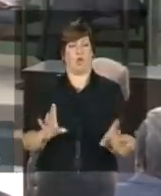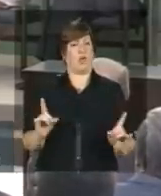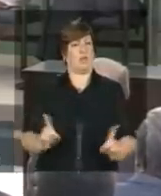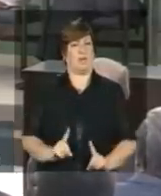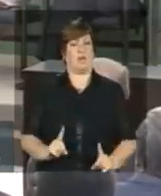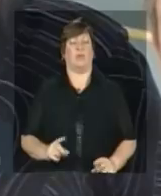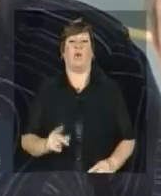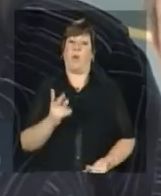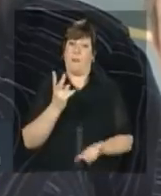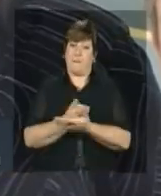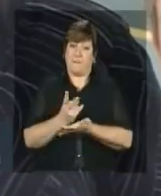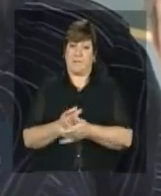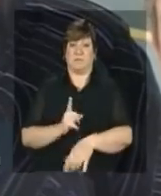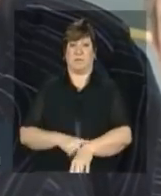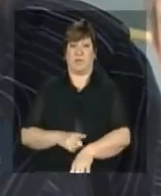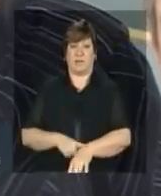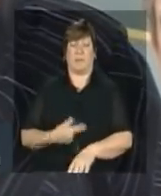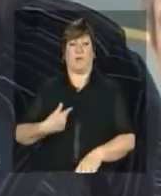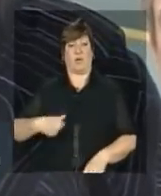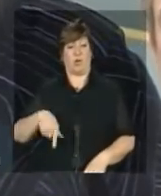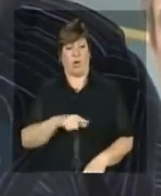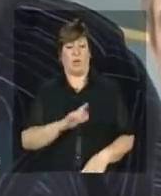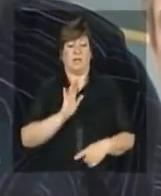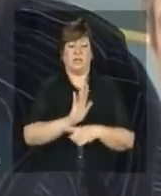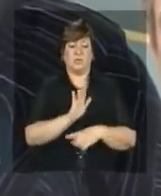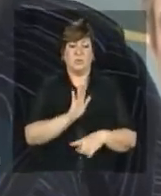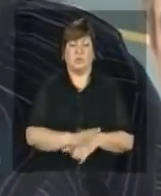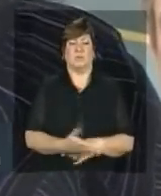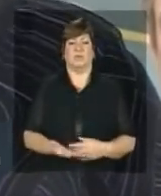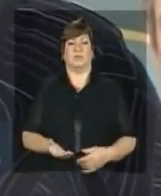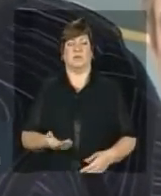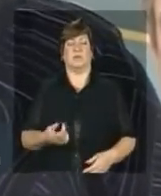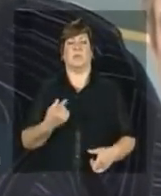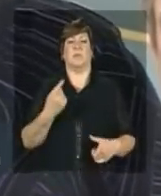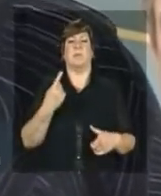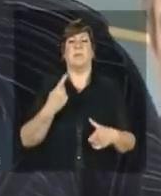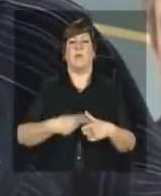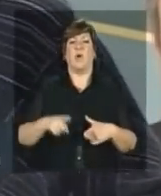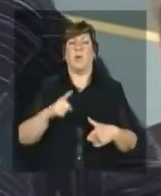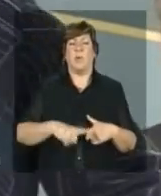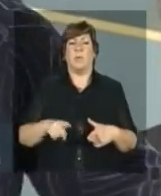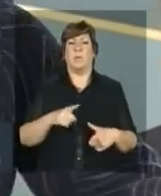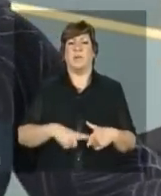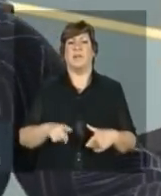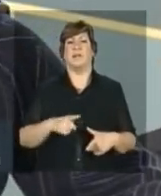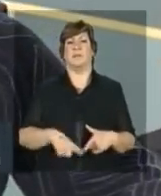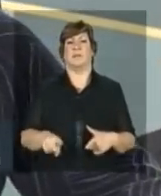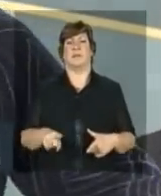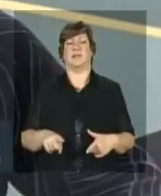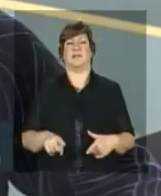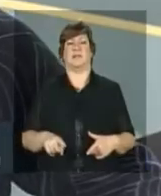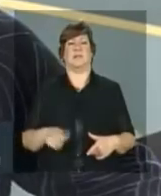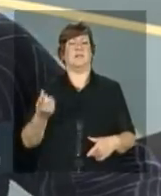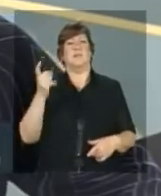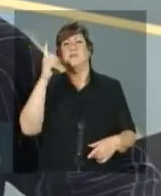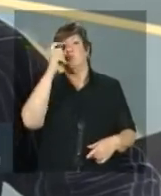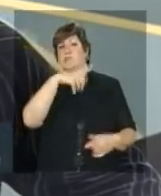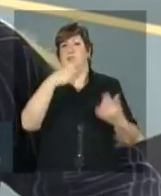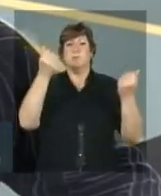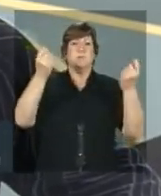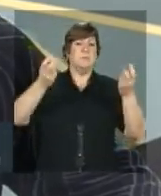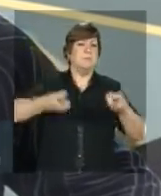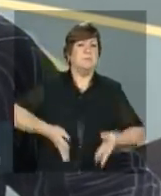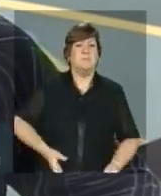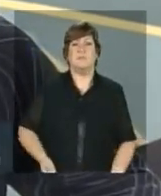tempo que nós tratávamos de coisas absurdamente e inexplicavelmente